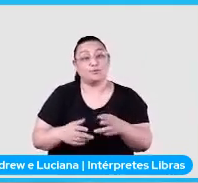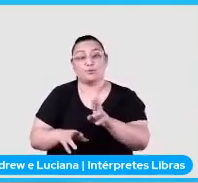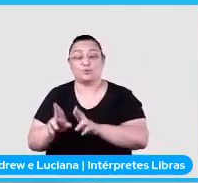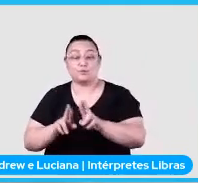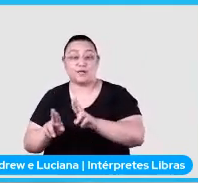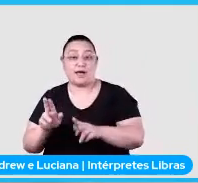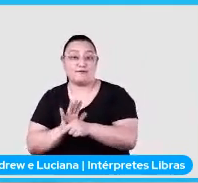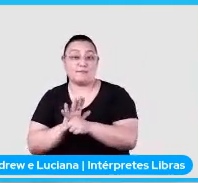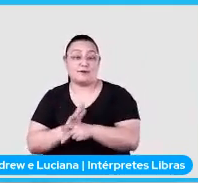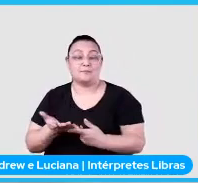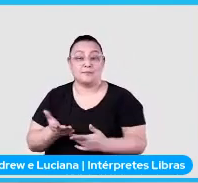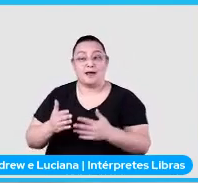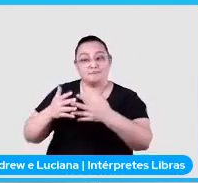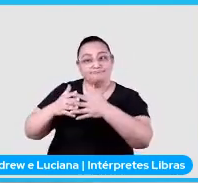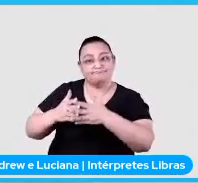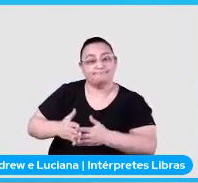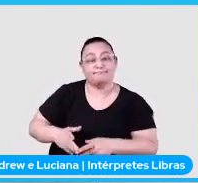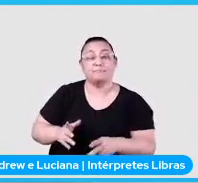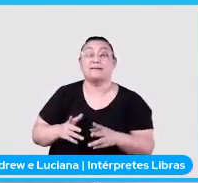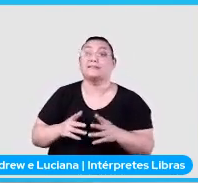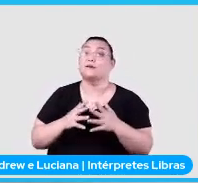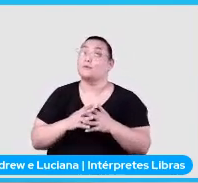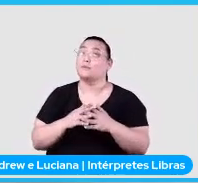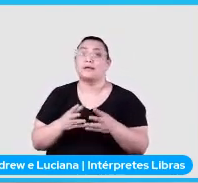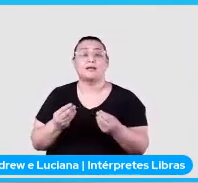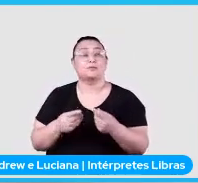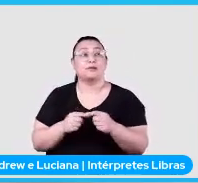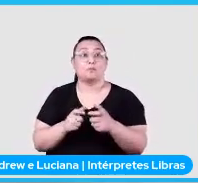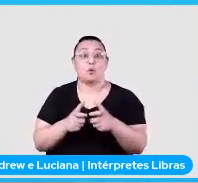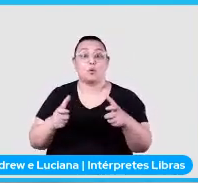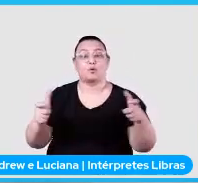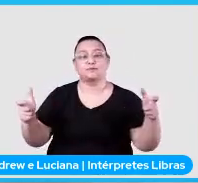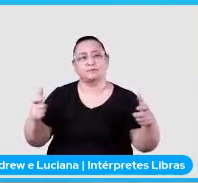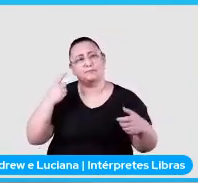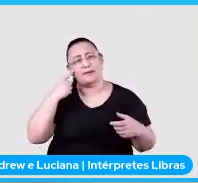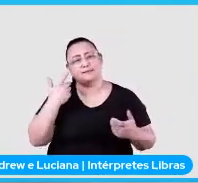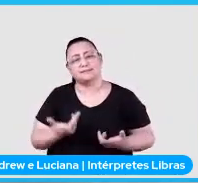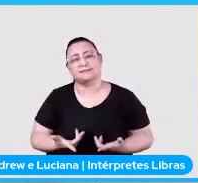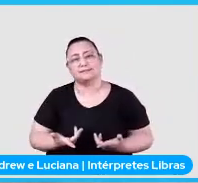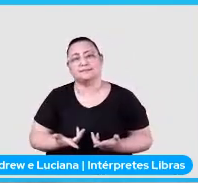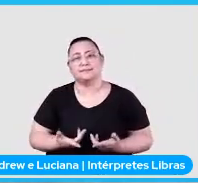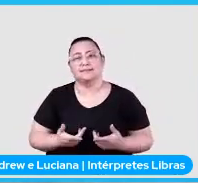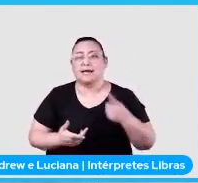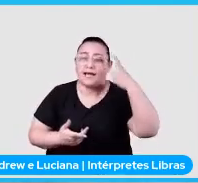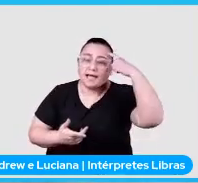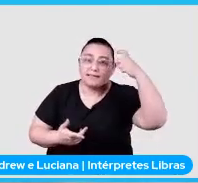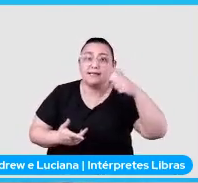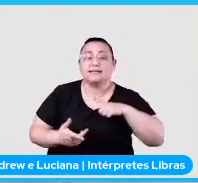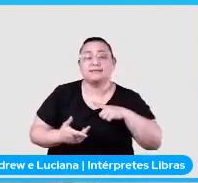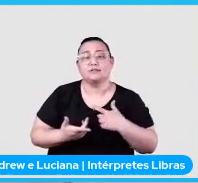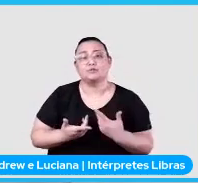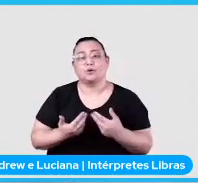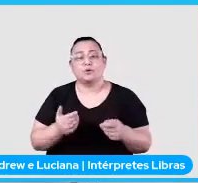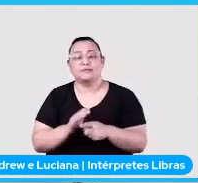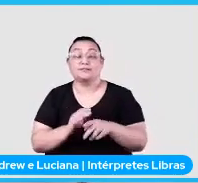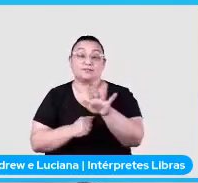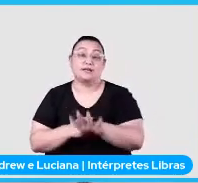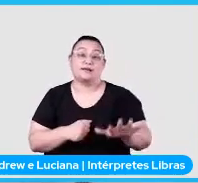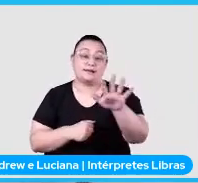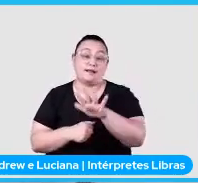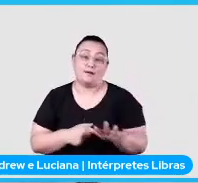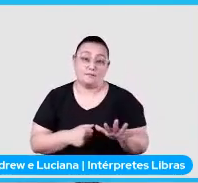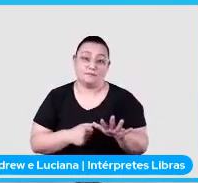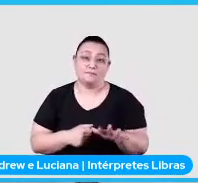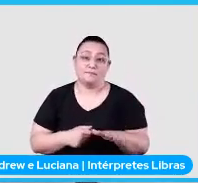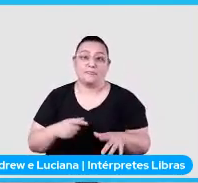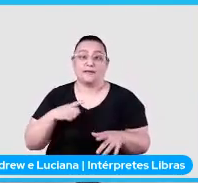isso é muito complicado porque, poxa, a ideia é que seja uma coisa geral e aí eu tenho